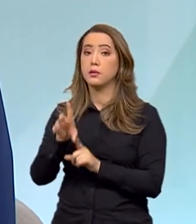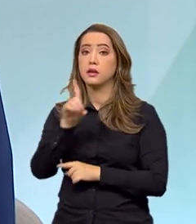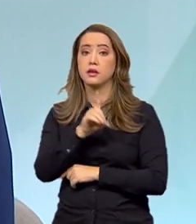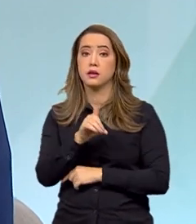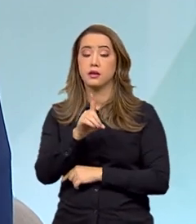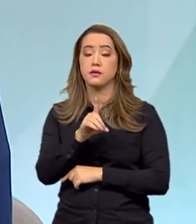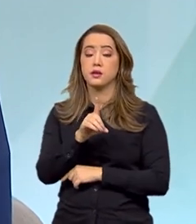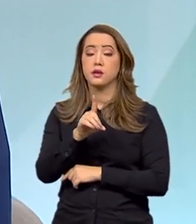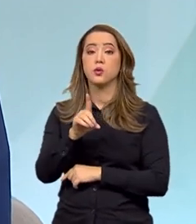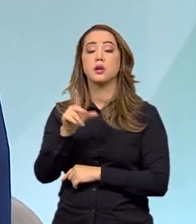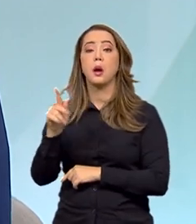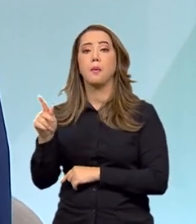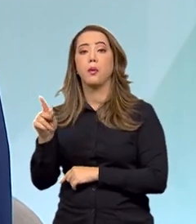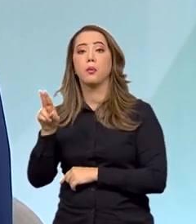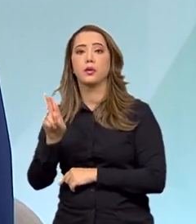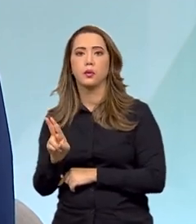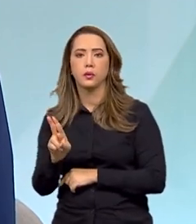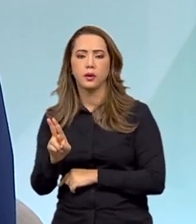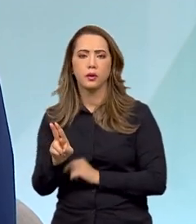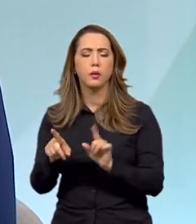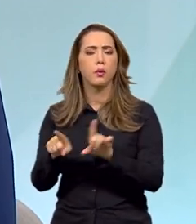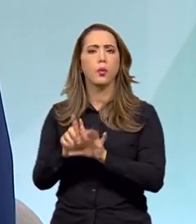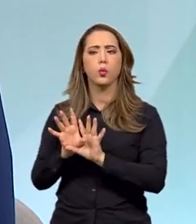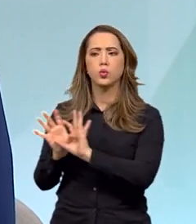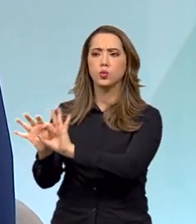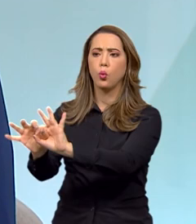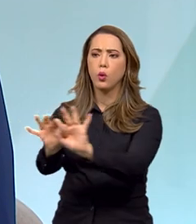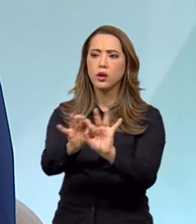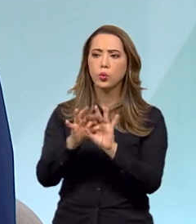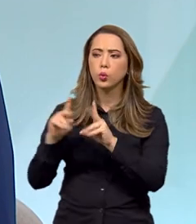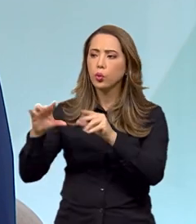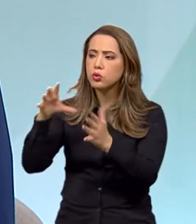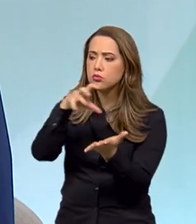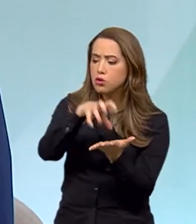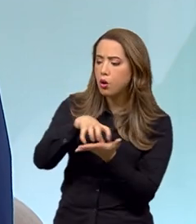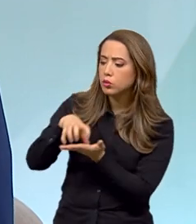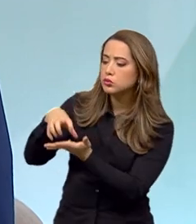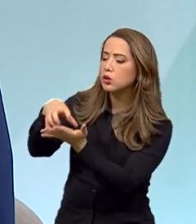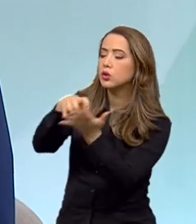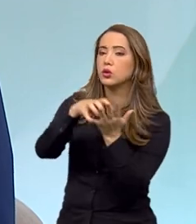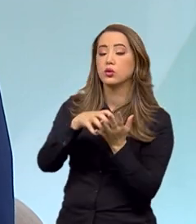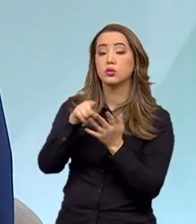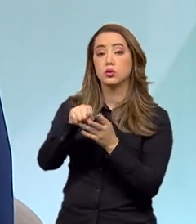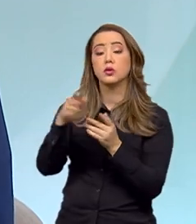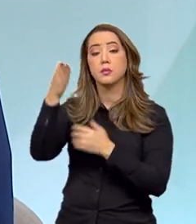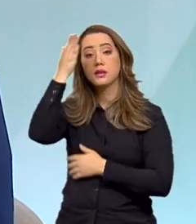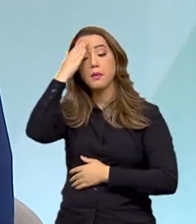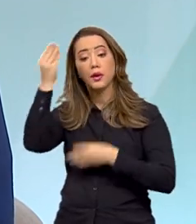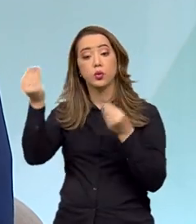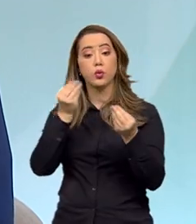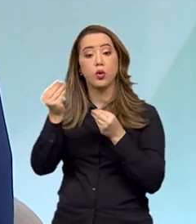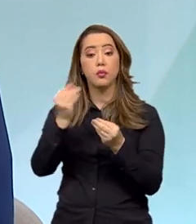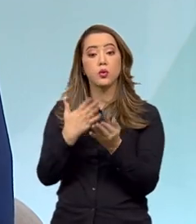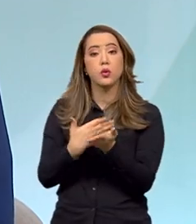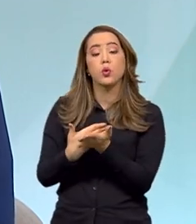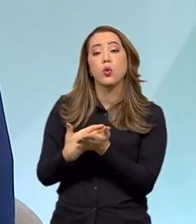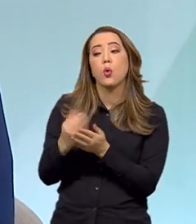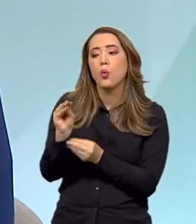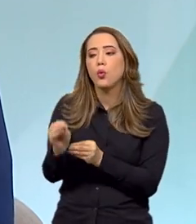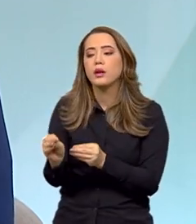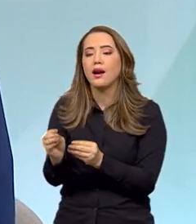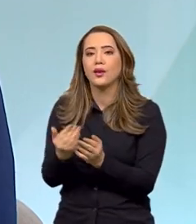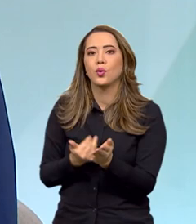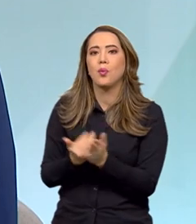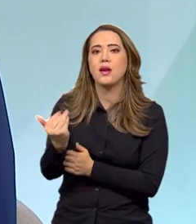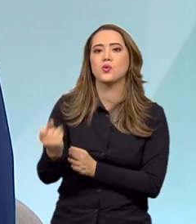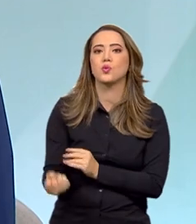da União. Então, veja aí quantos órgãos envolvidos, direcionando os fluxos para o atendimento correto dessa